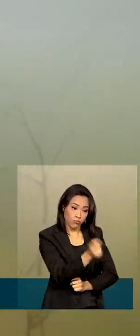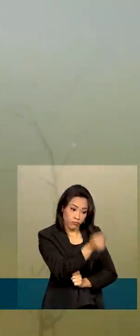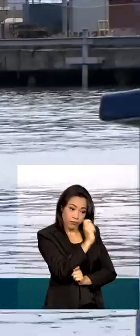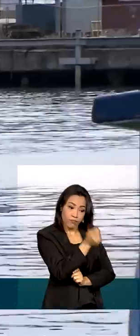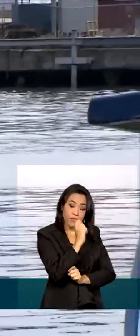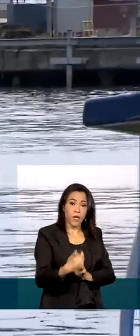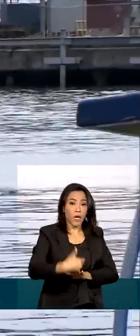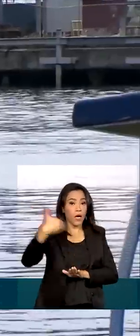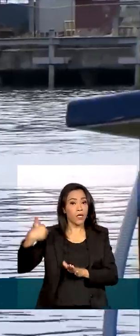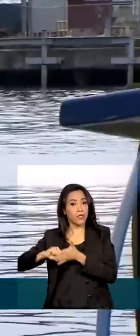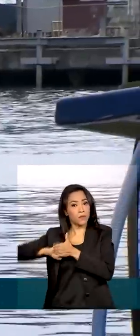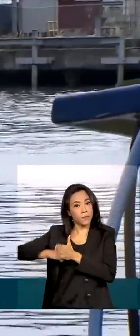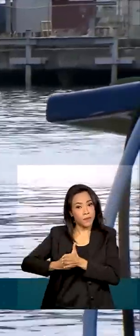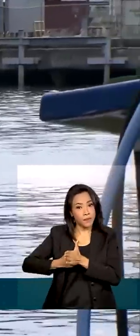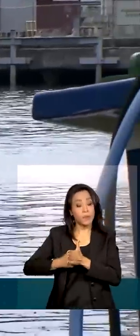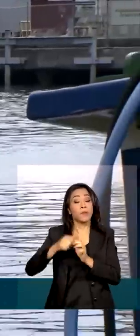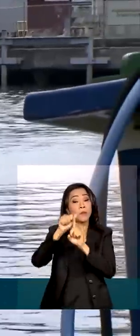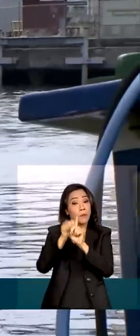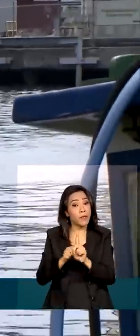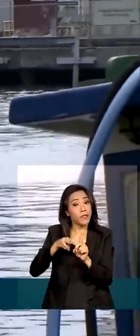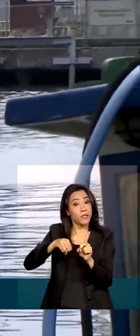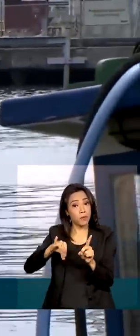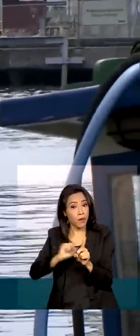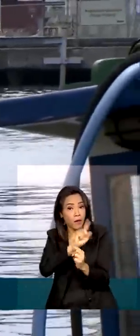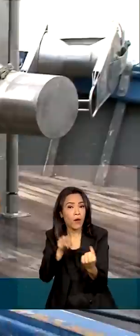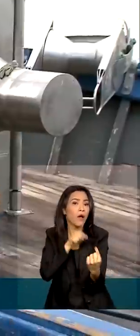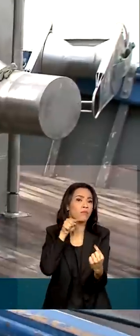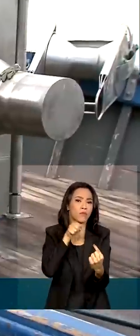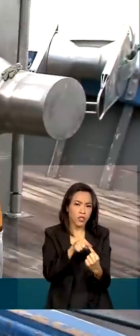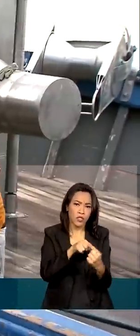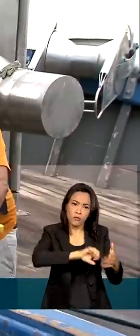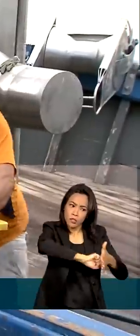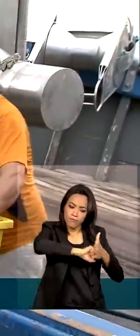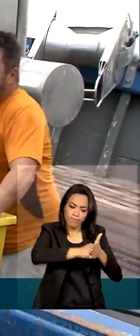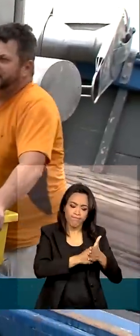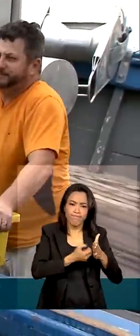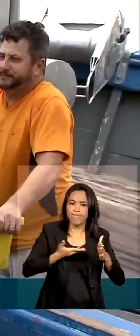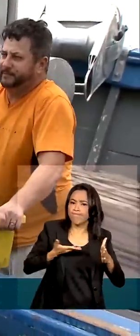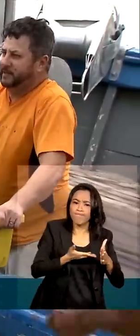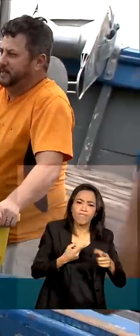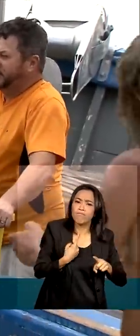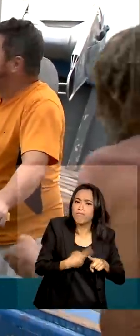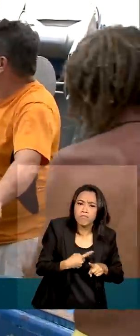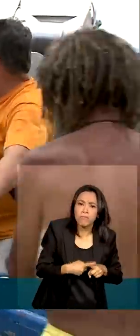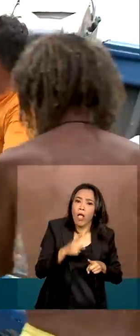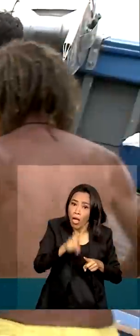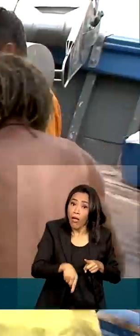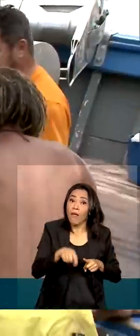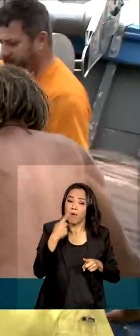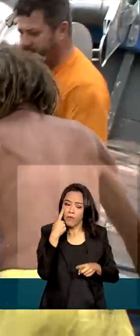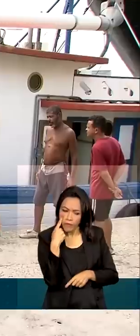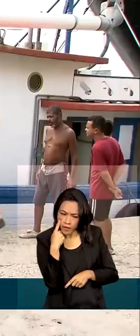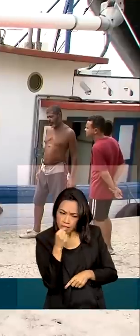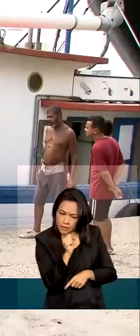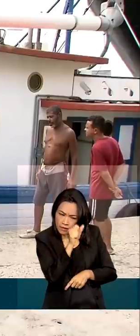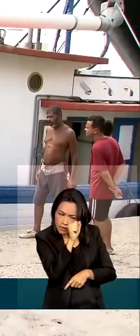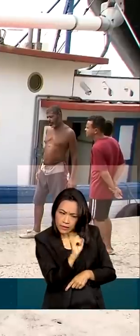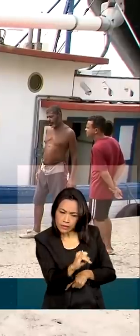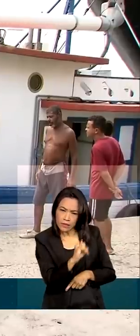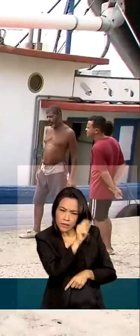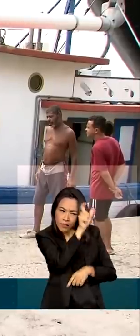suspensas em maio deste ano. O objetivo da suspensão dos registros era para verificar a